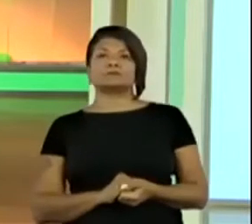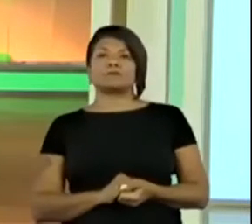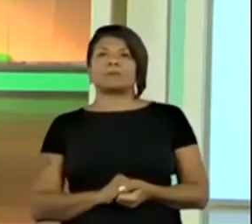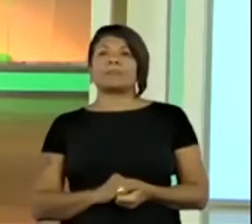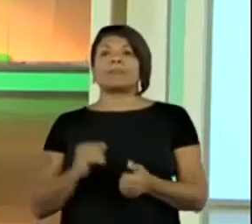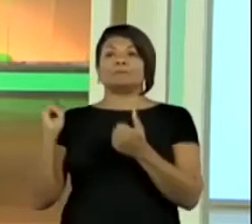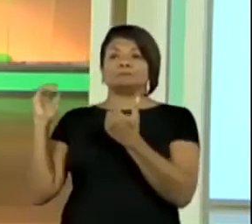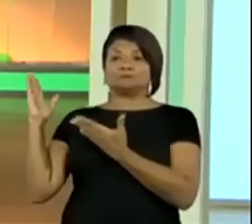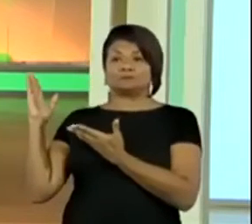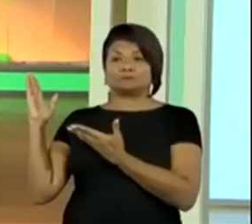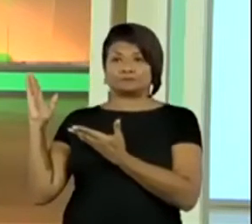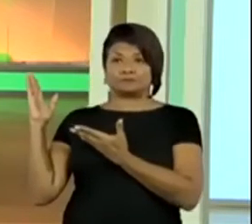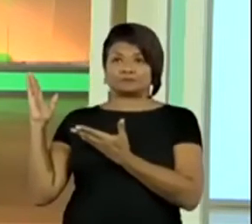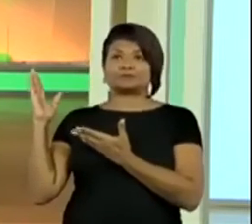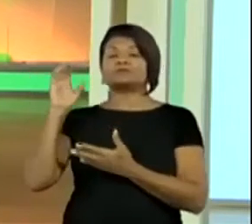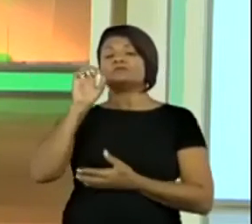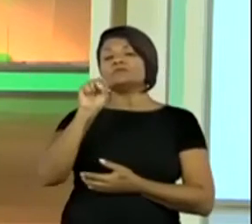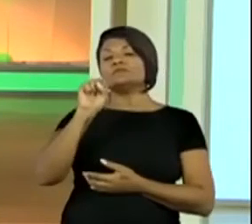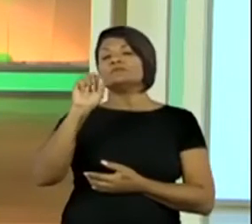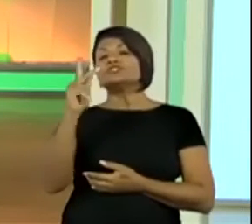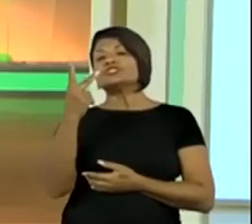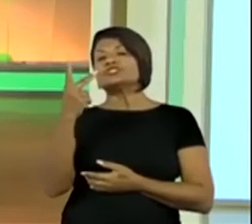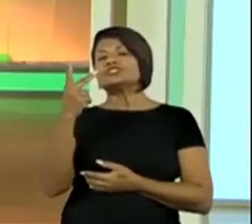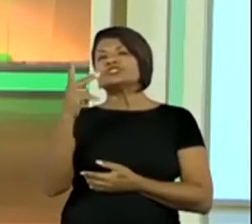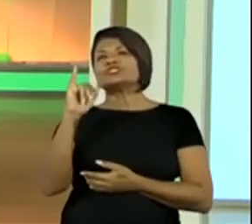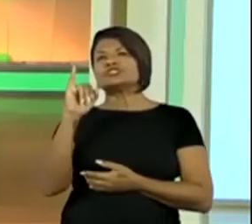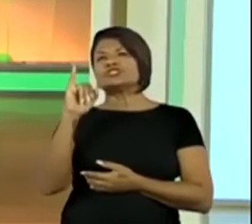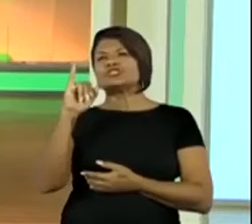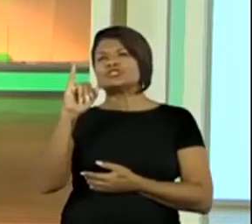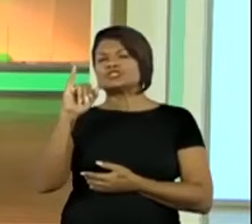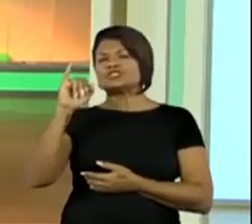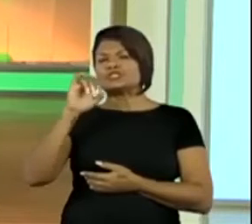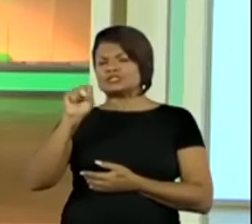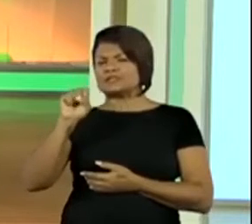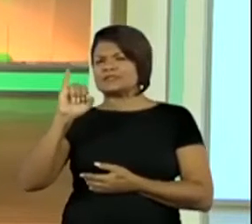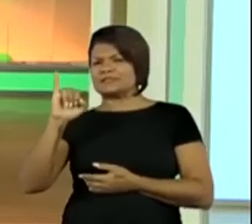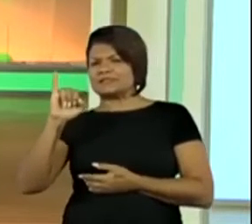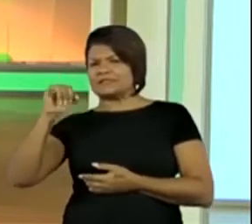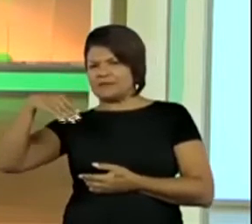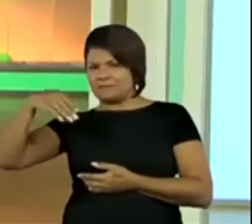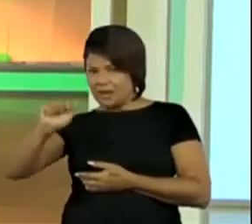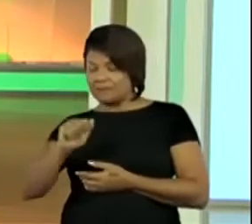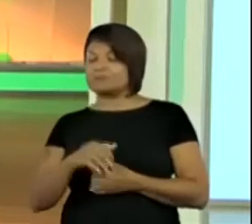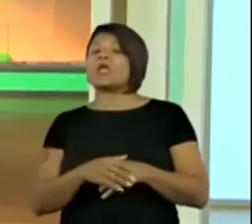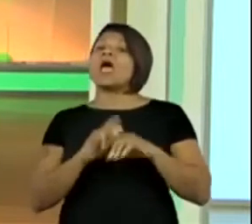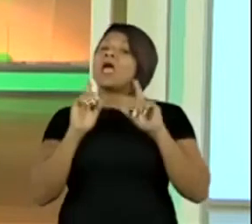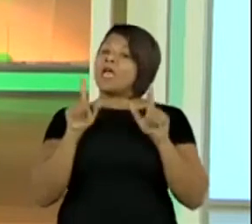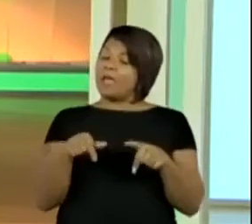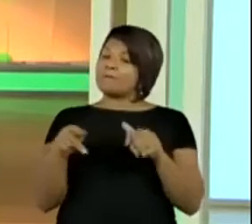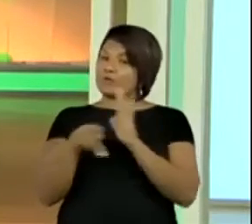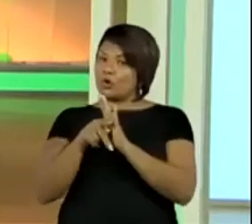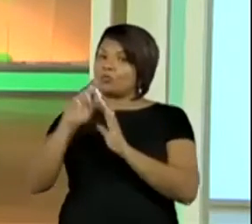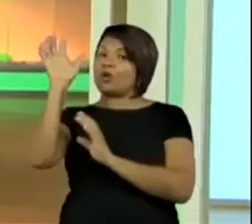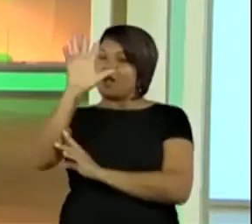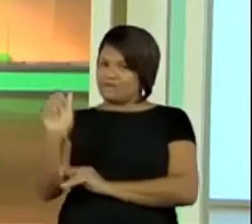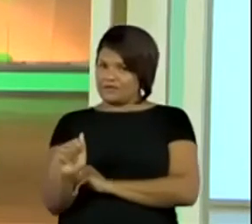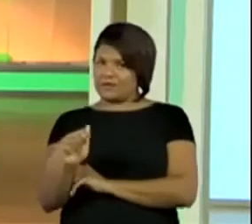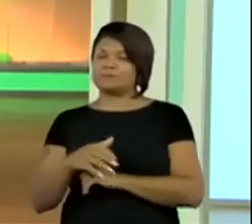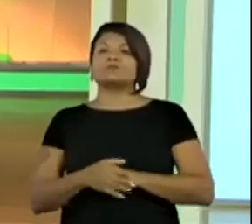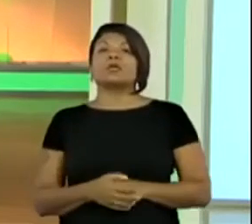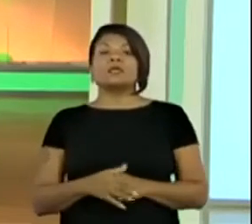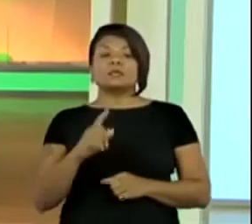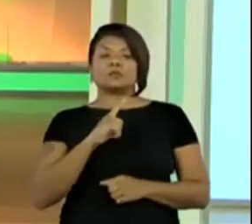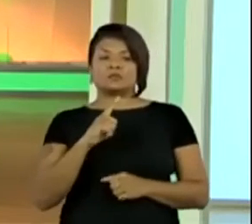Jogo da velha ou Sishima? Eu vou precisar para o jogo da velha, aqui fui eu que fiz esse jogo da velha.